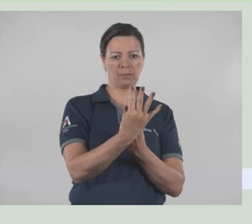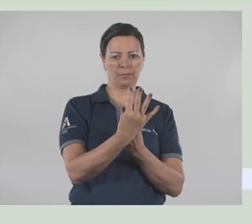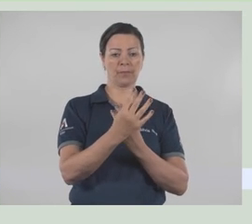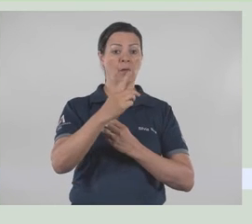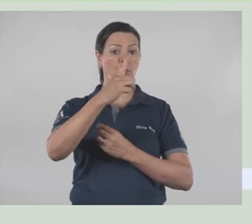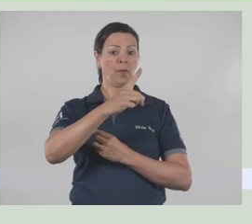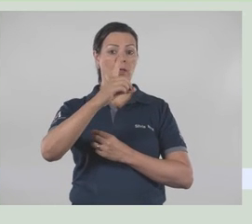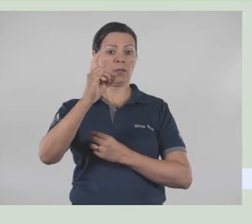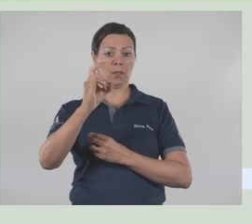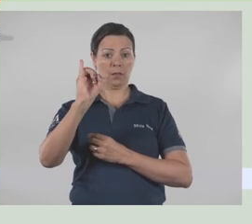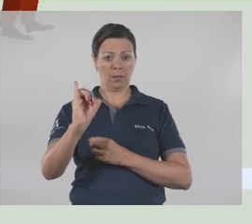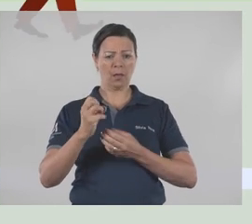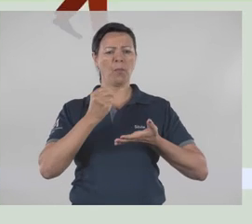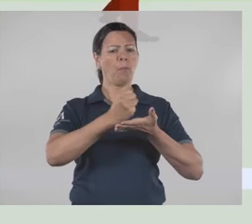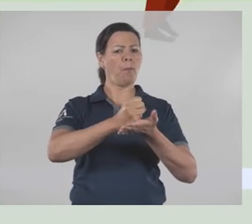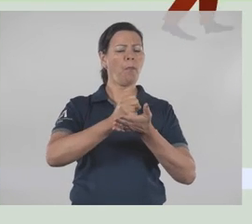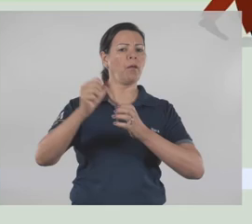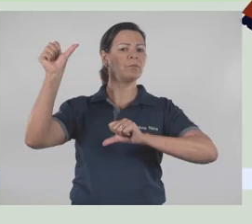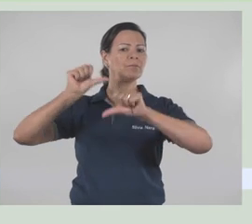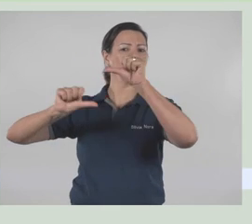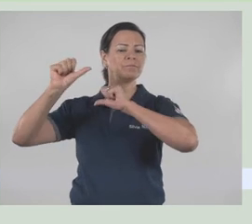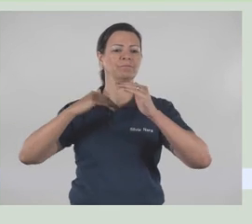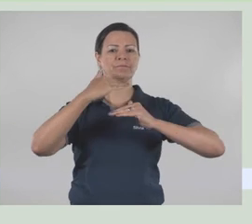qualidade e o desenvolvimento da instituição.